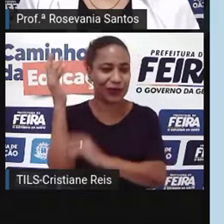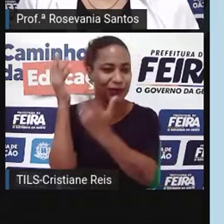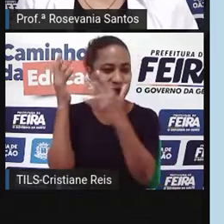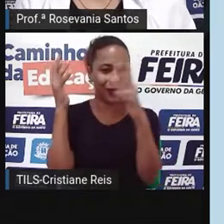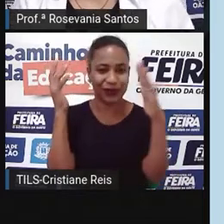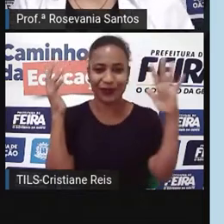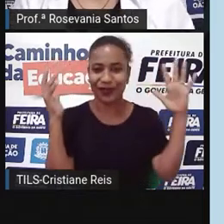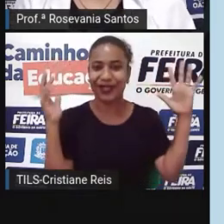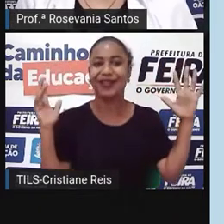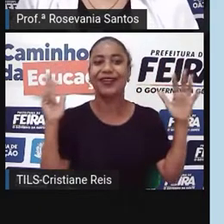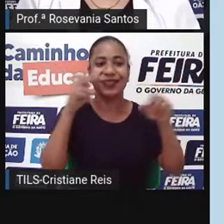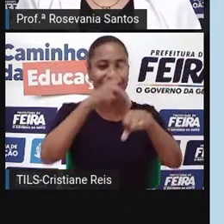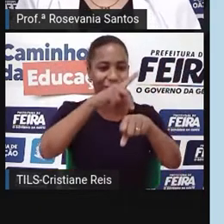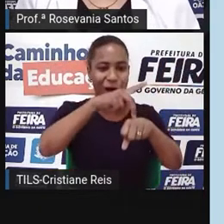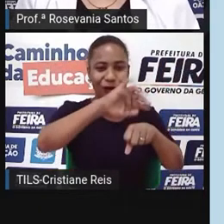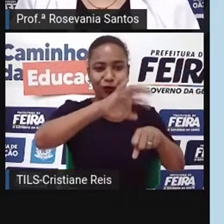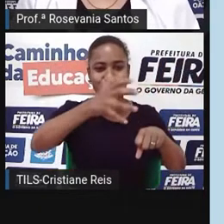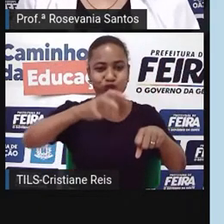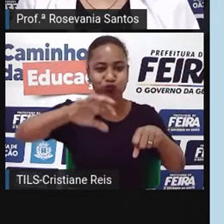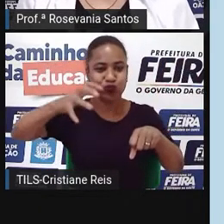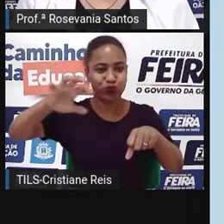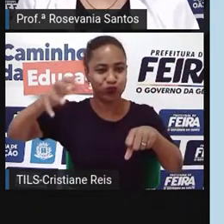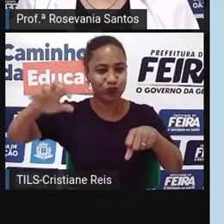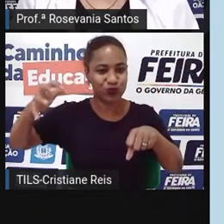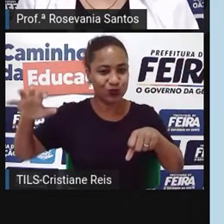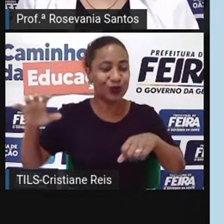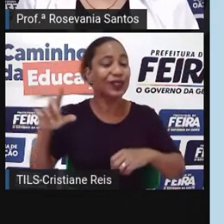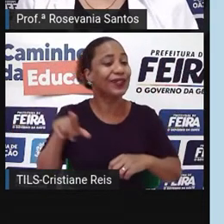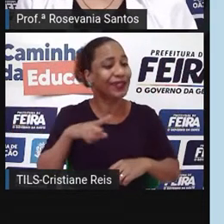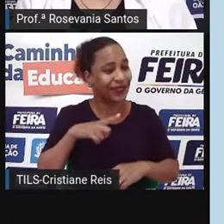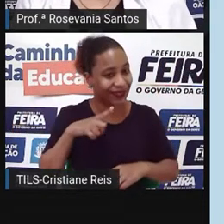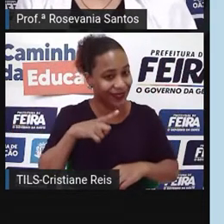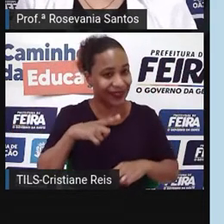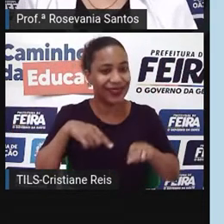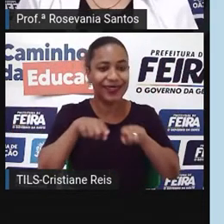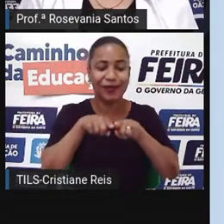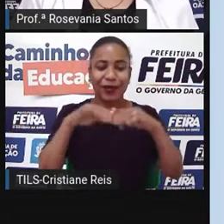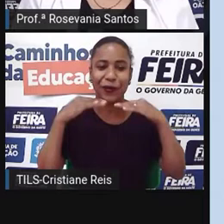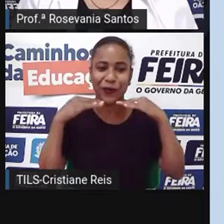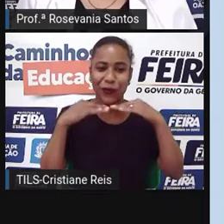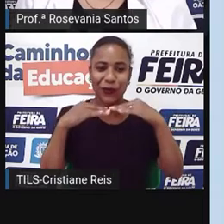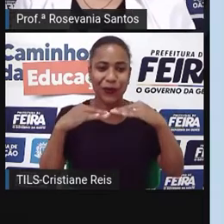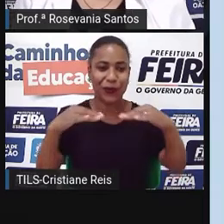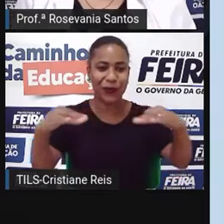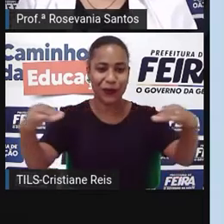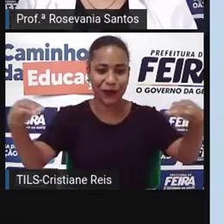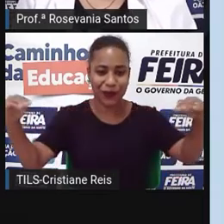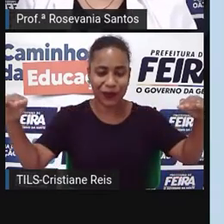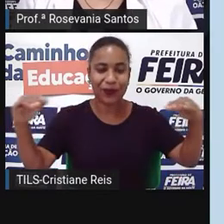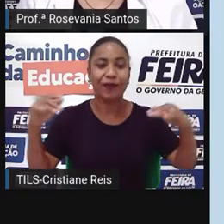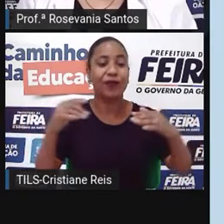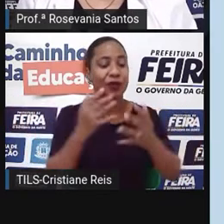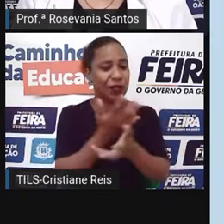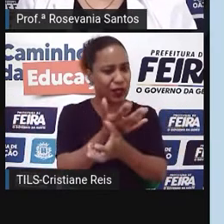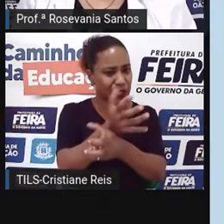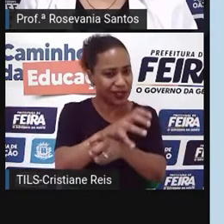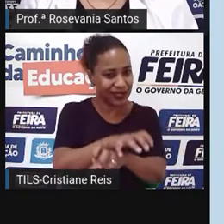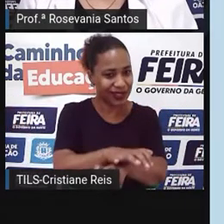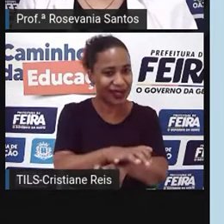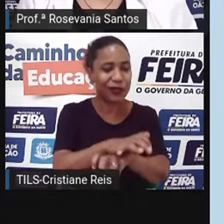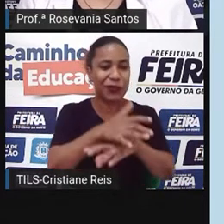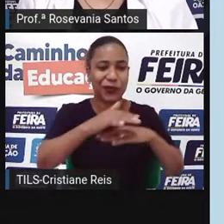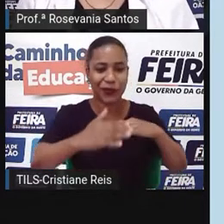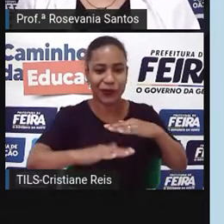que são as montanhas rochosas, e a gente tem áreas, né, mais planas, como as regiões, né, dos desertos, os